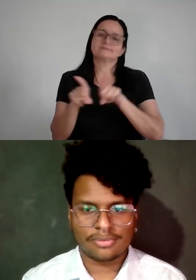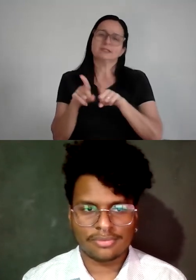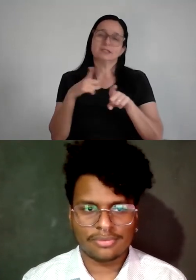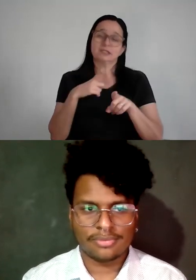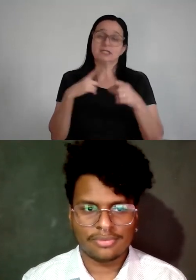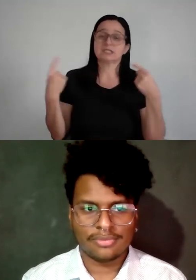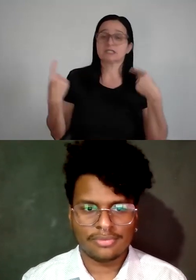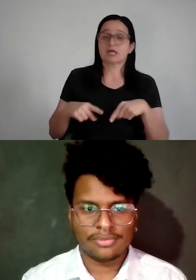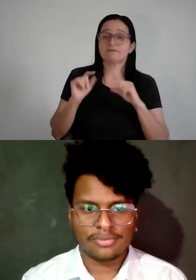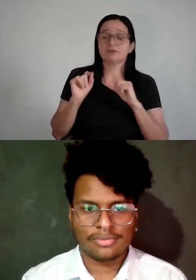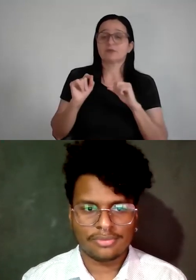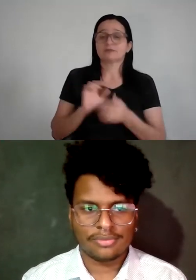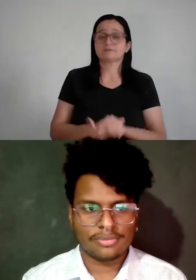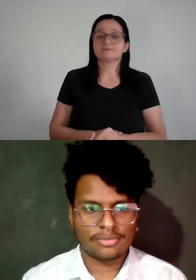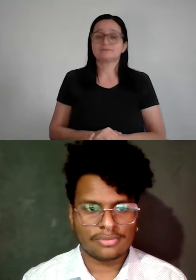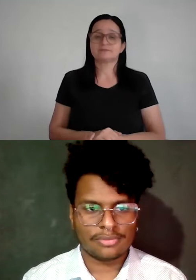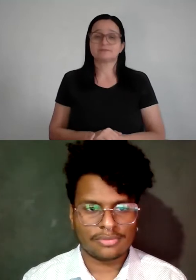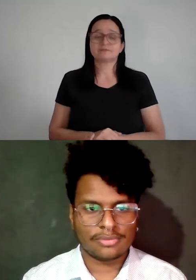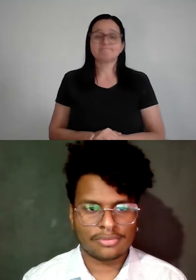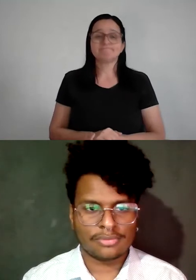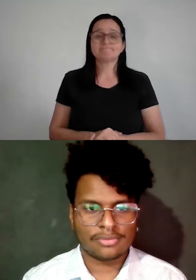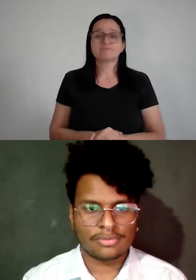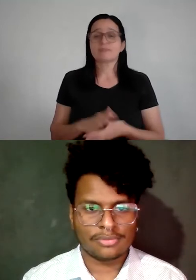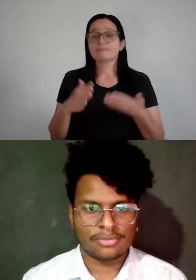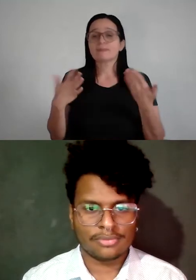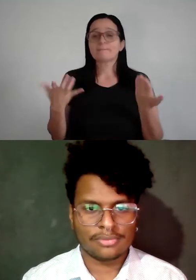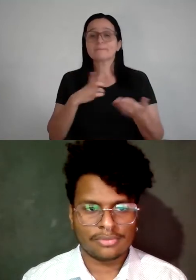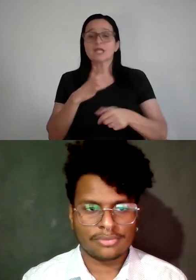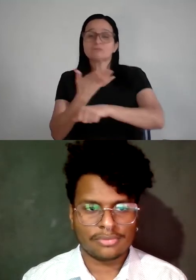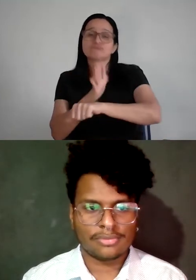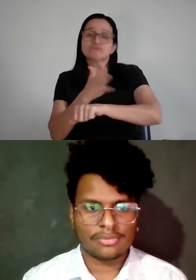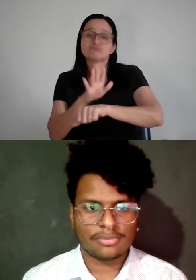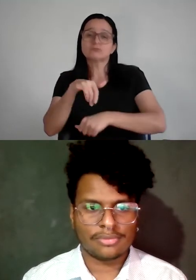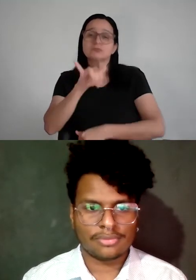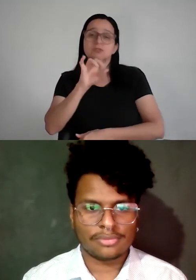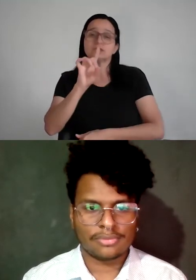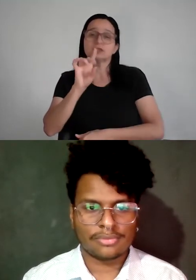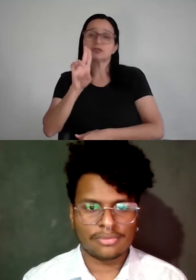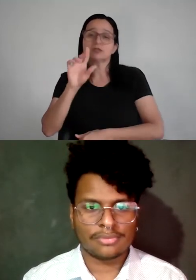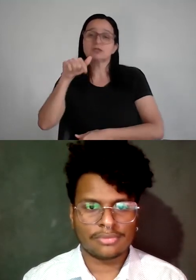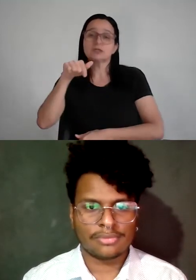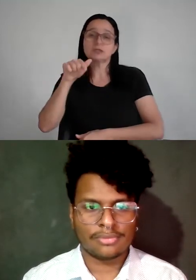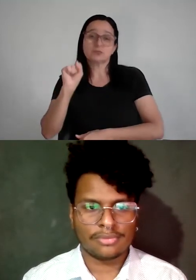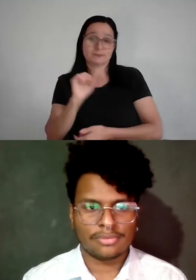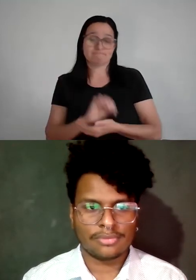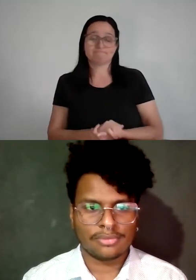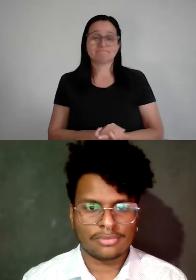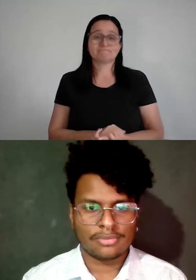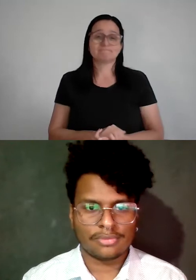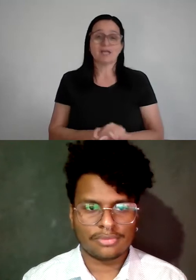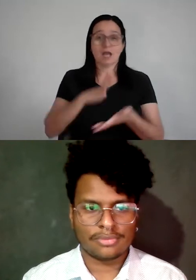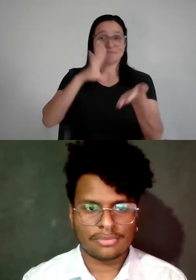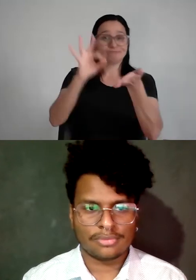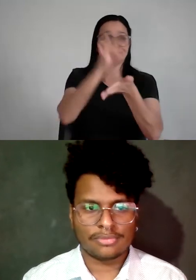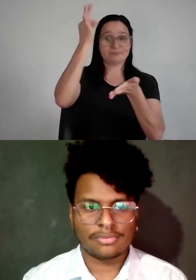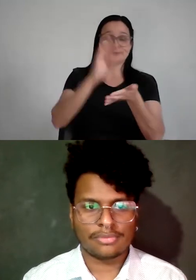pô, estou prestando, tô no processo de treininho da Edux, porra, tá rolando o processo da Edux, o cara se inscreveu, a